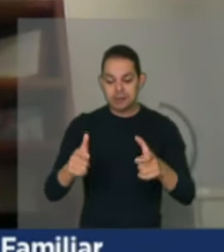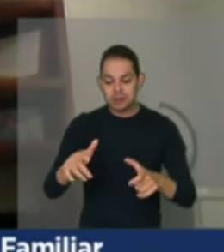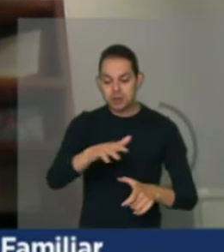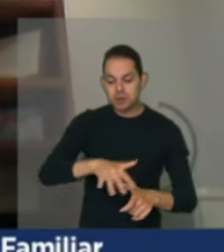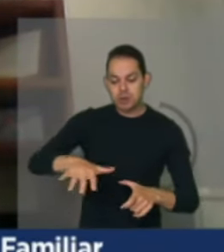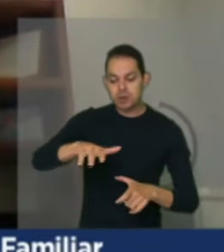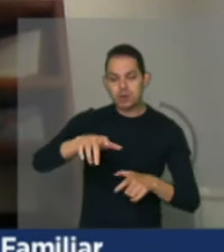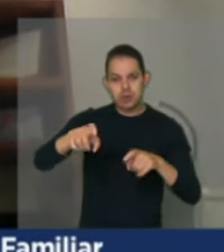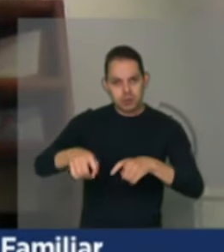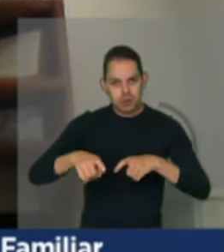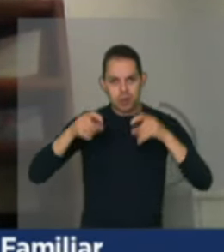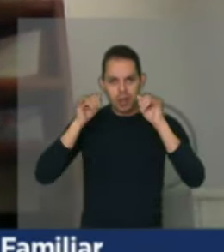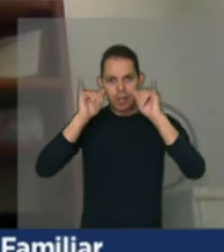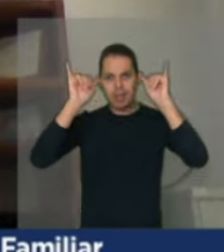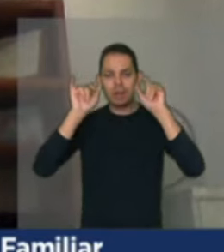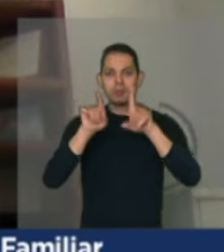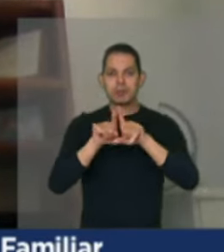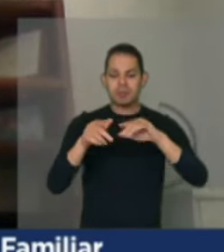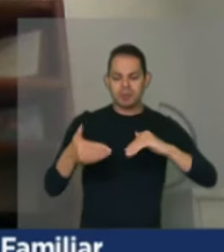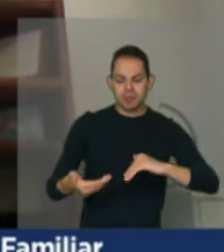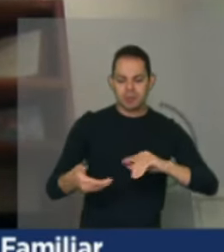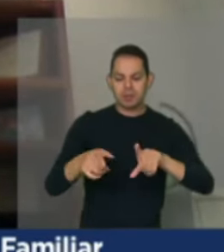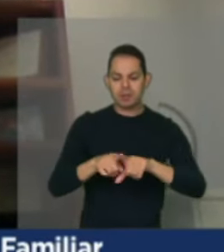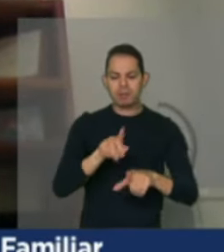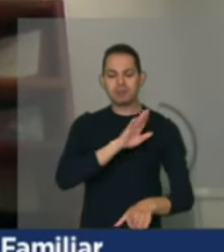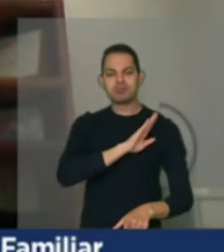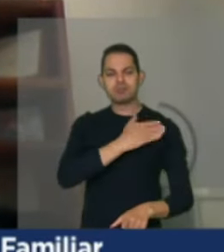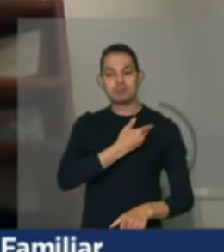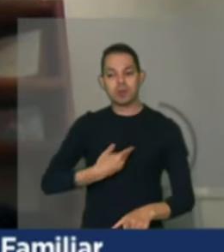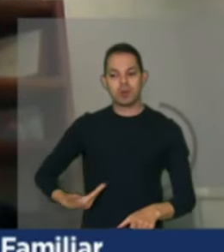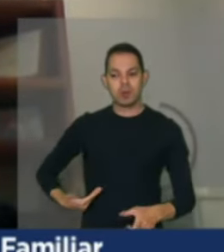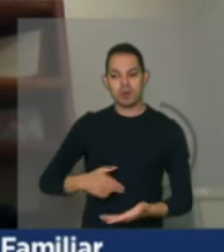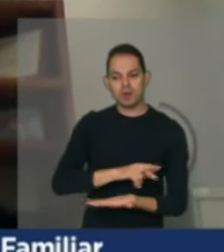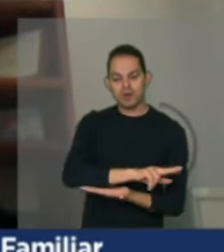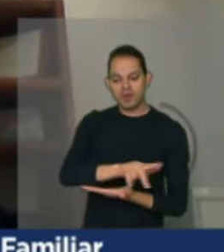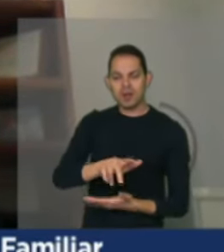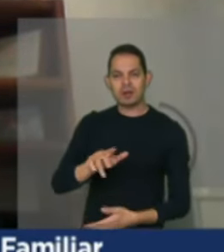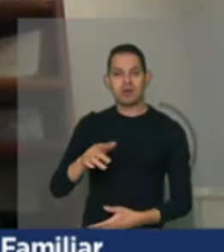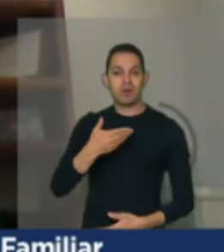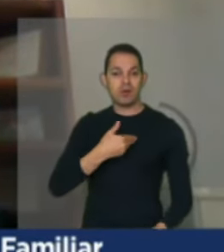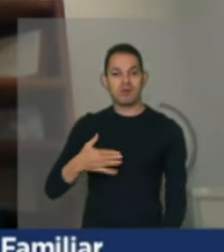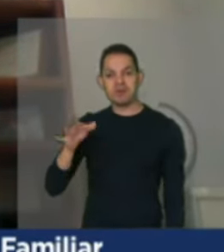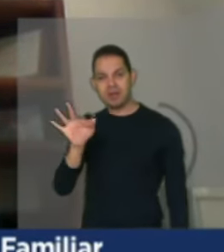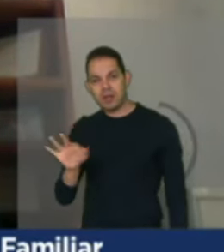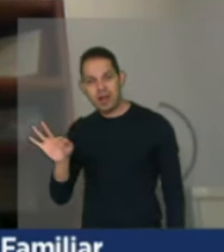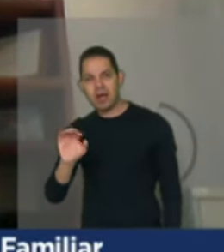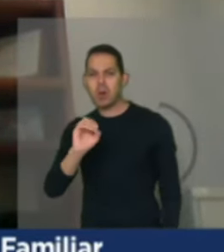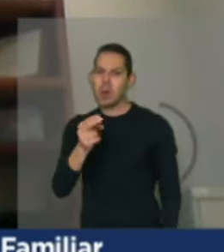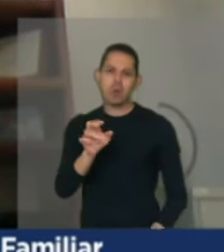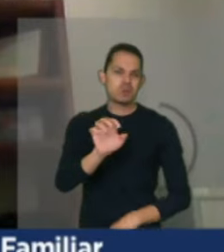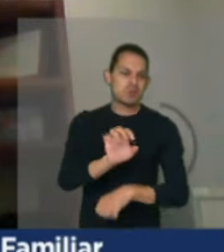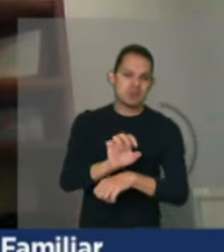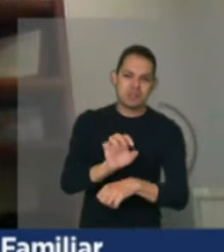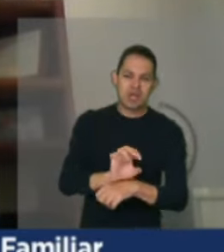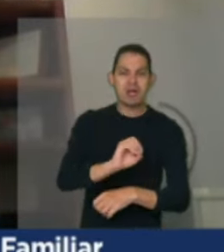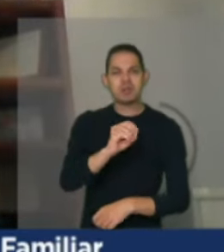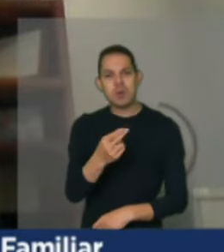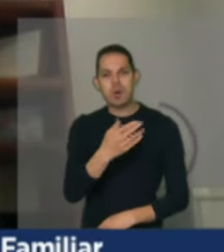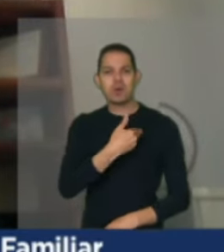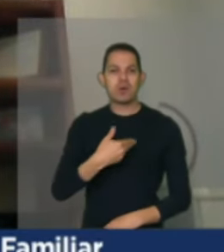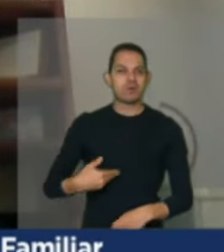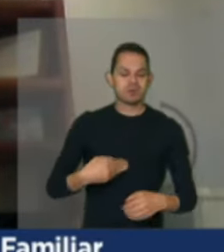parlamento, dos governos, sejam o governo federal, os governos dos estados e também os governos